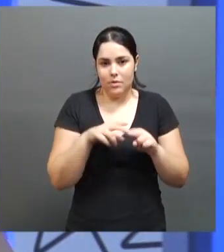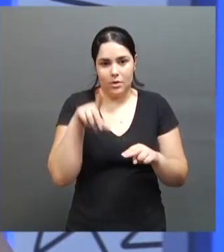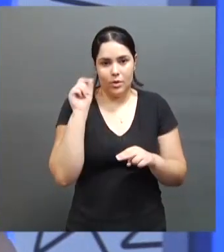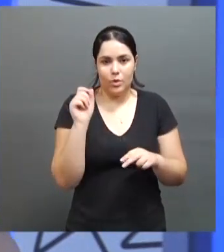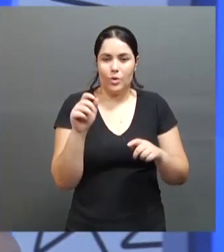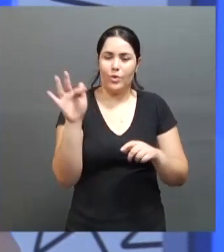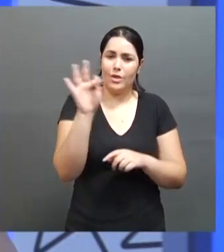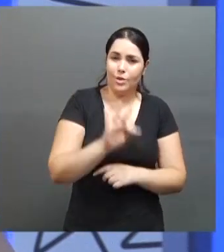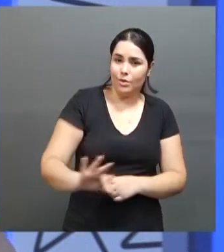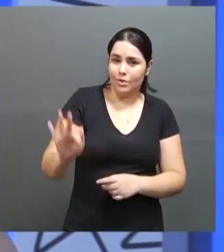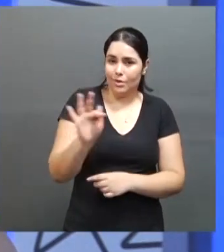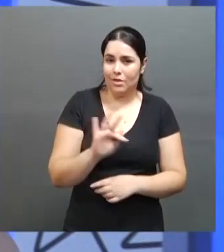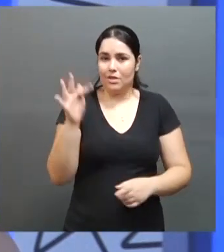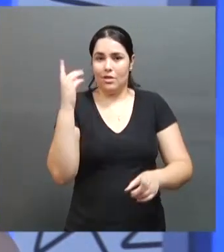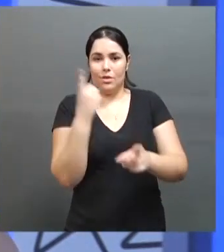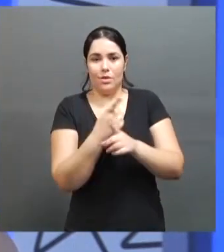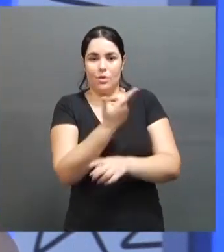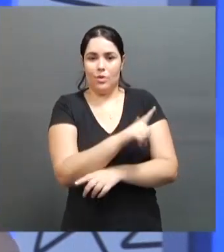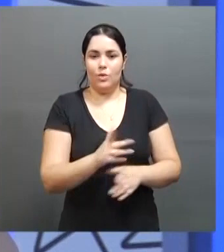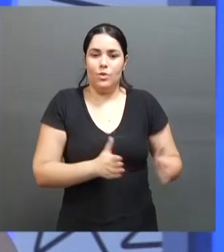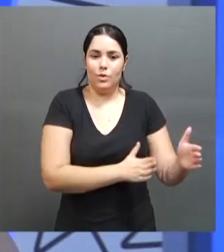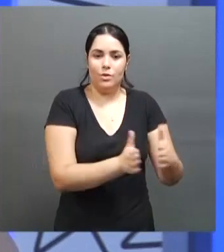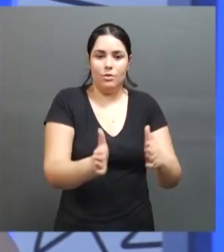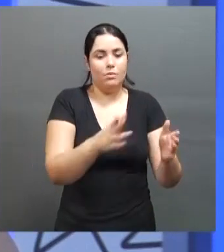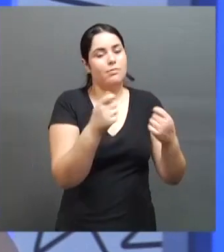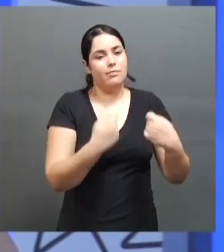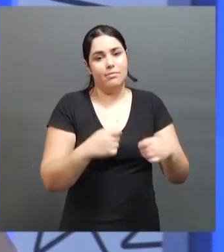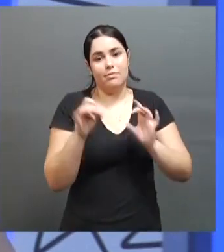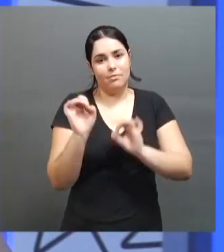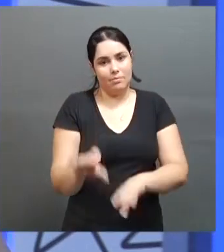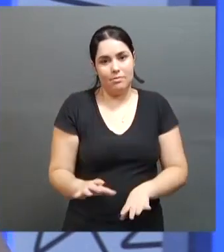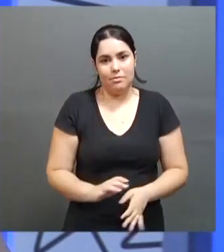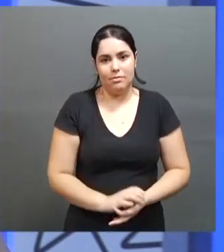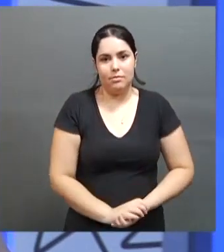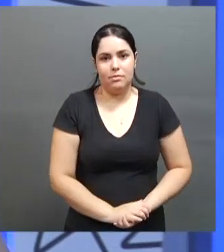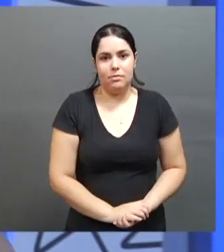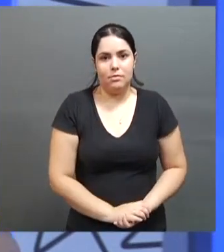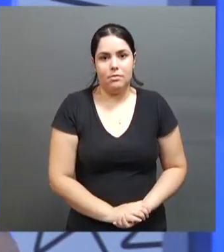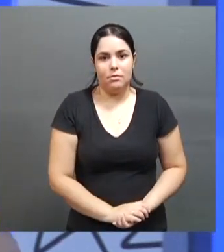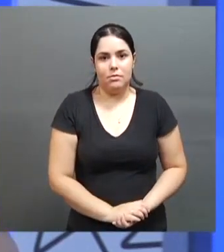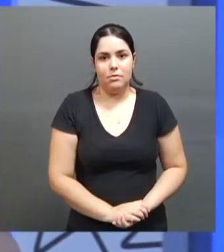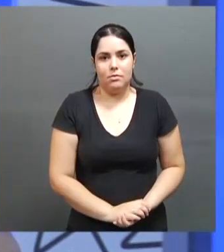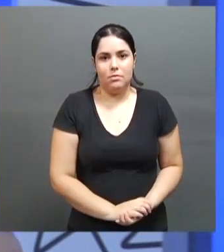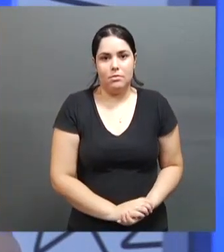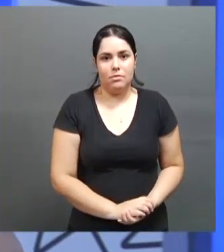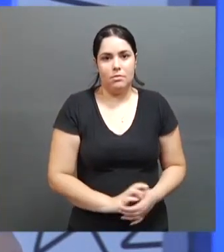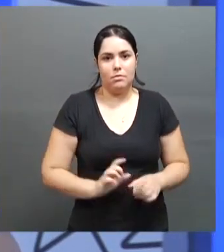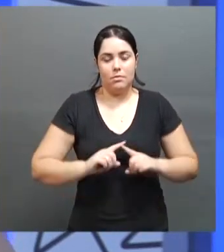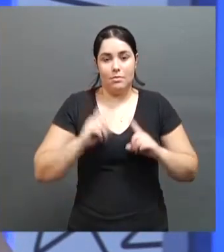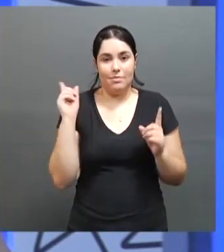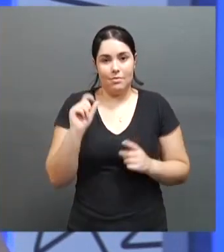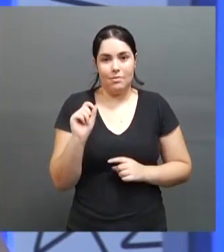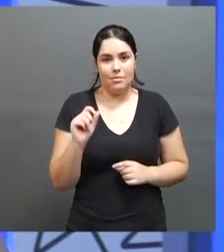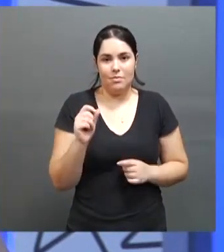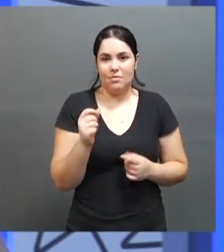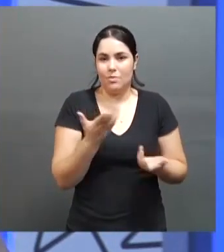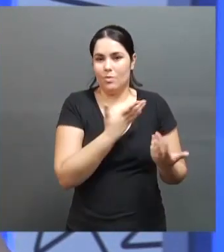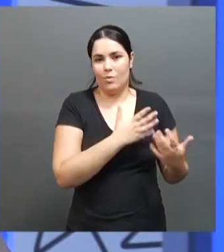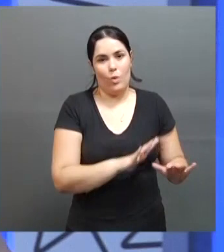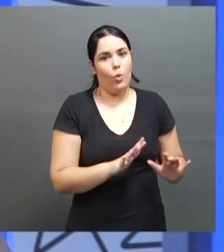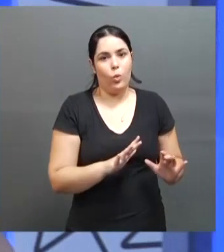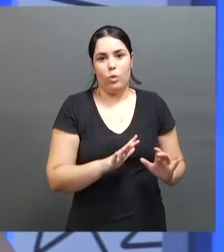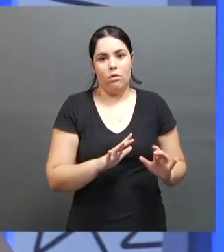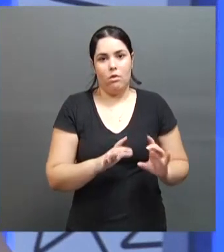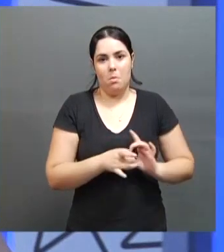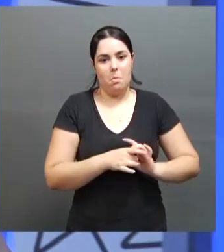fazer faculdade, de encontrar outros caminhos, eu precisei abrir mão, mas eu não quis largar totalmente o